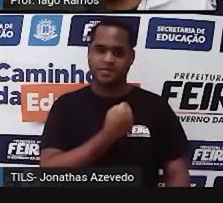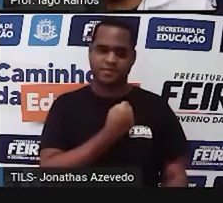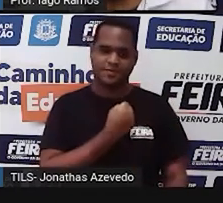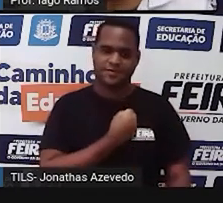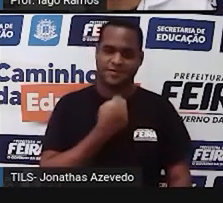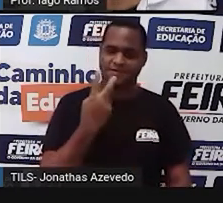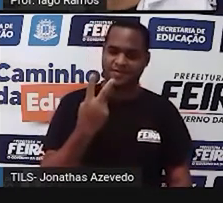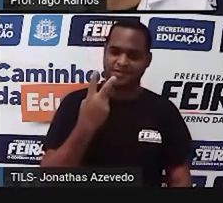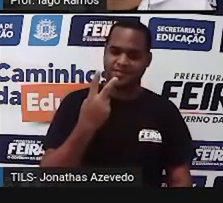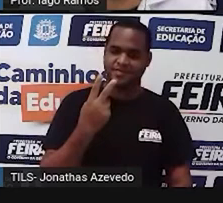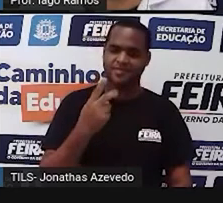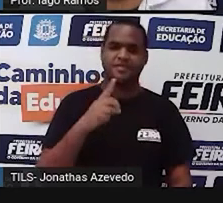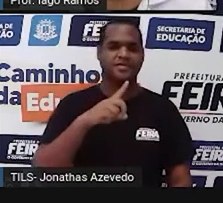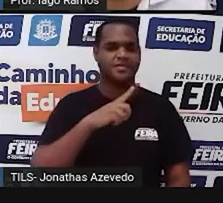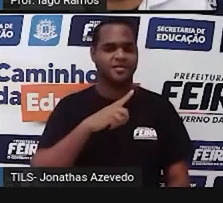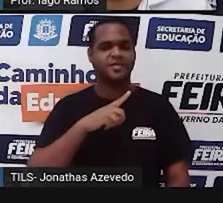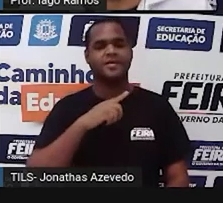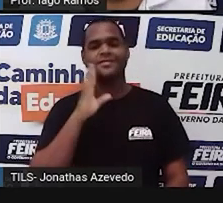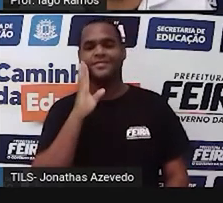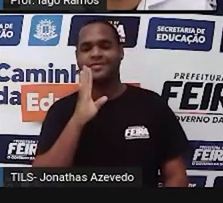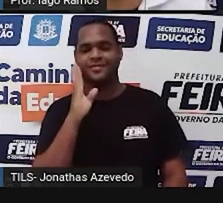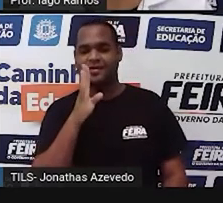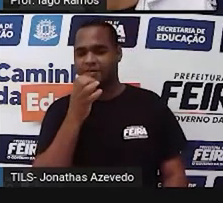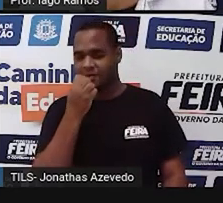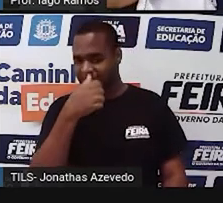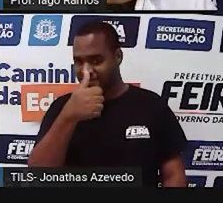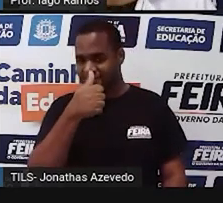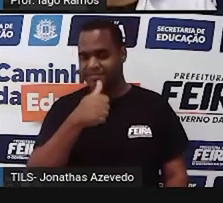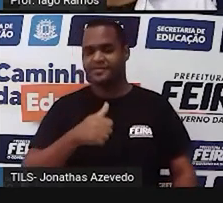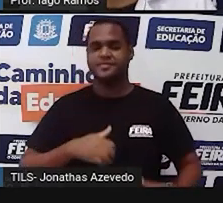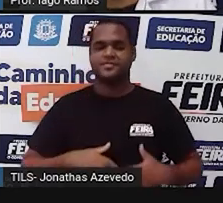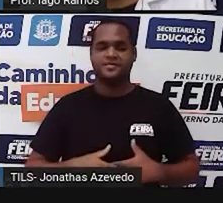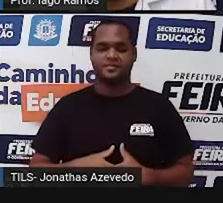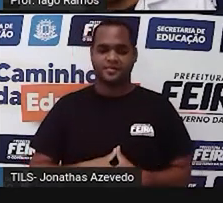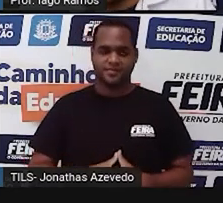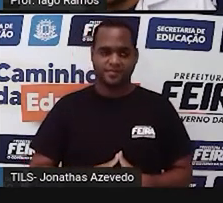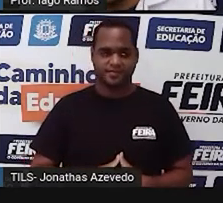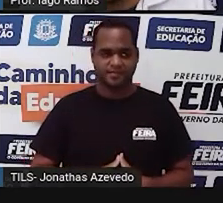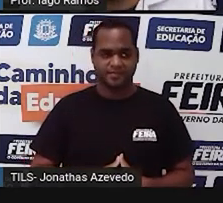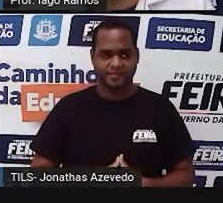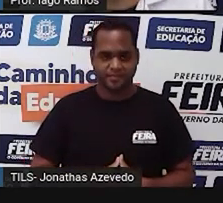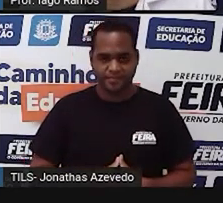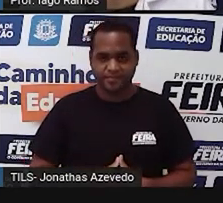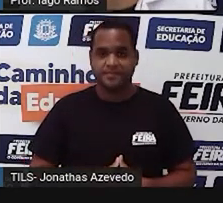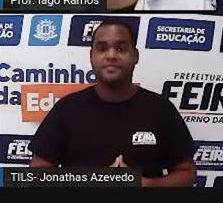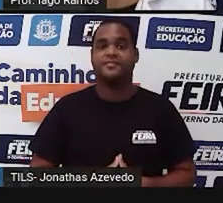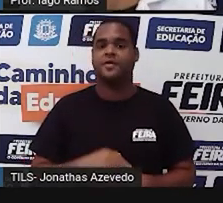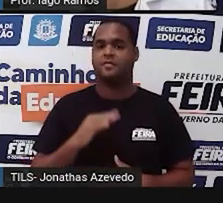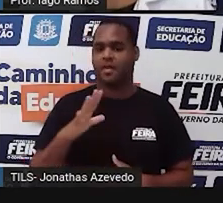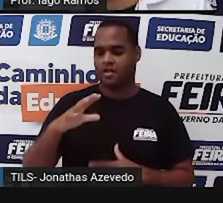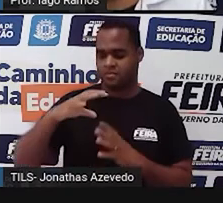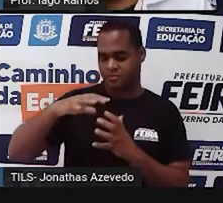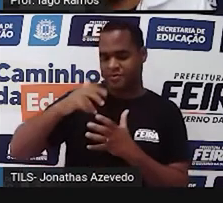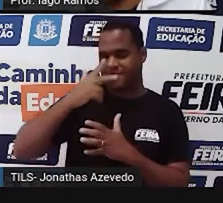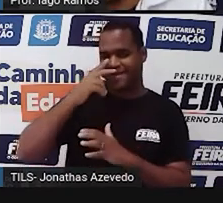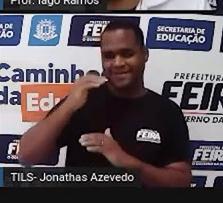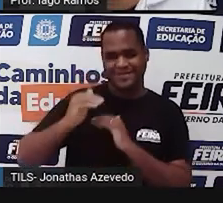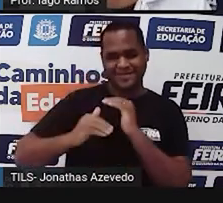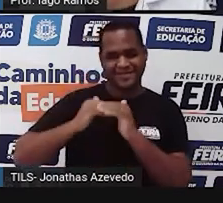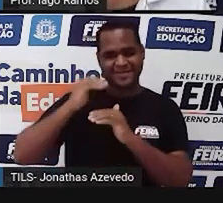Vem comigo que vai ser muito legal. Mas o mundo evolui, não é verdade?